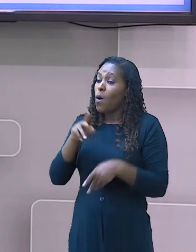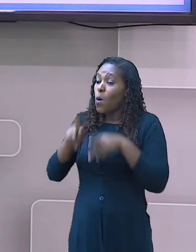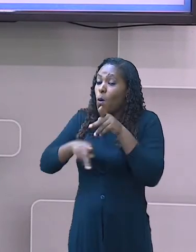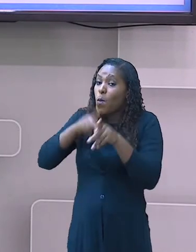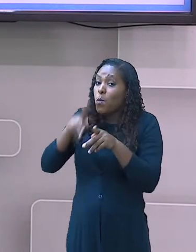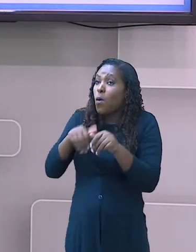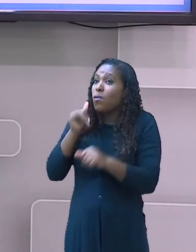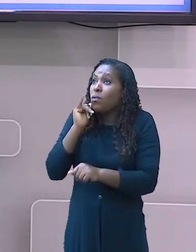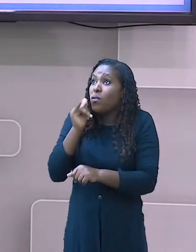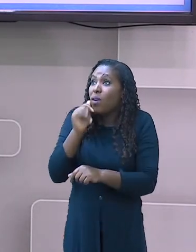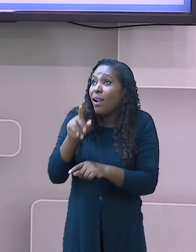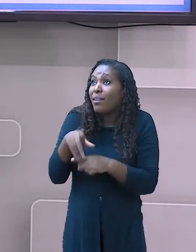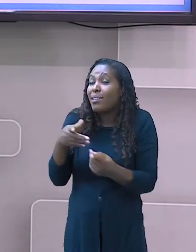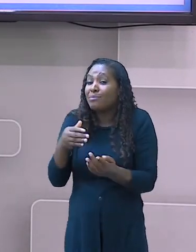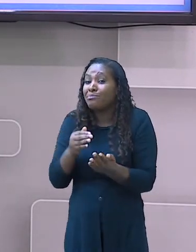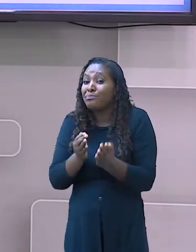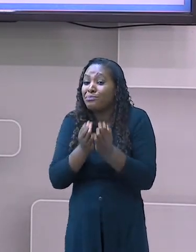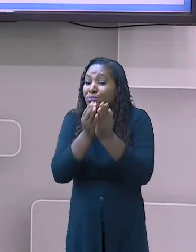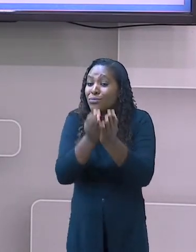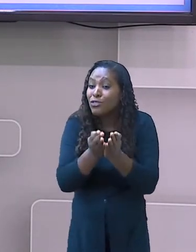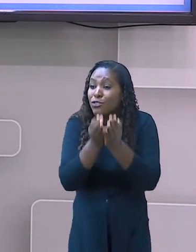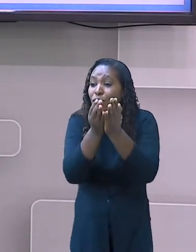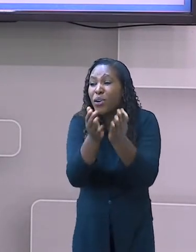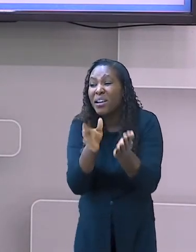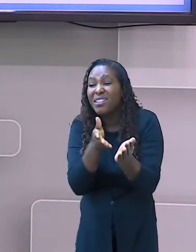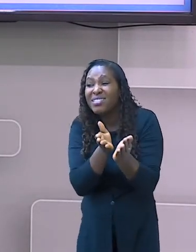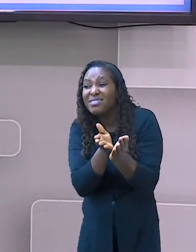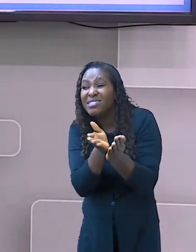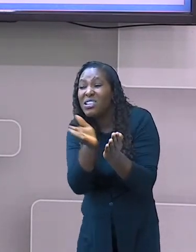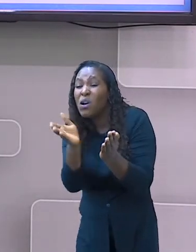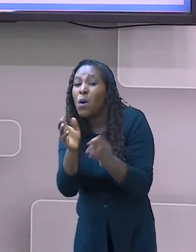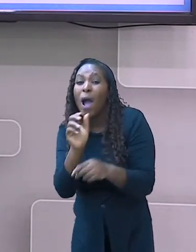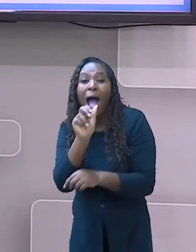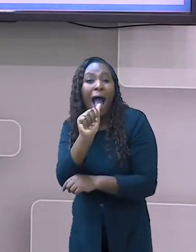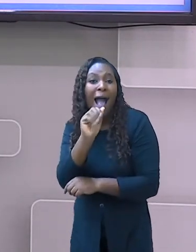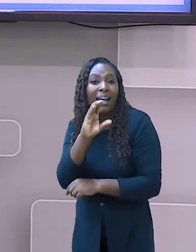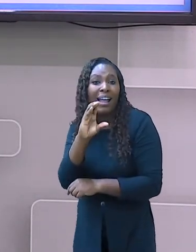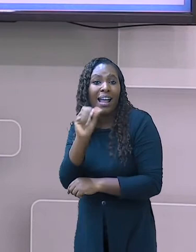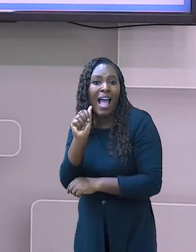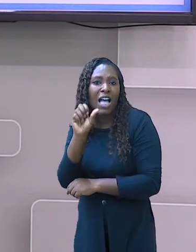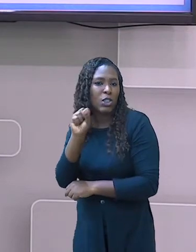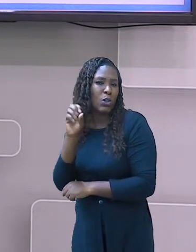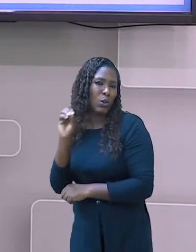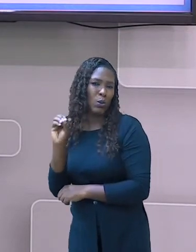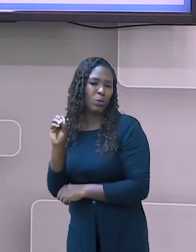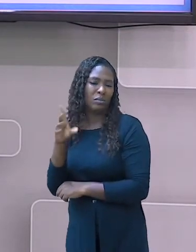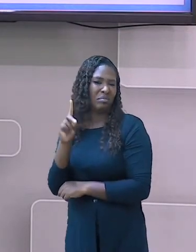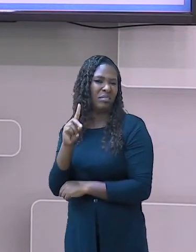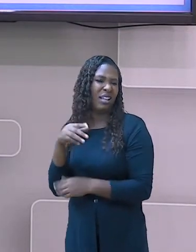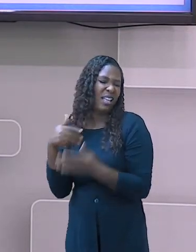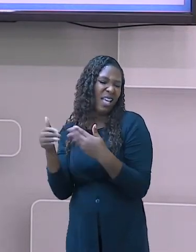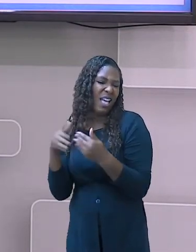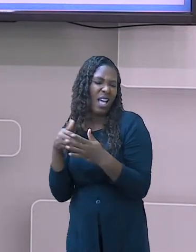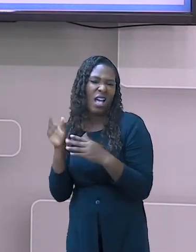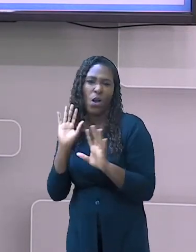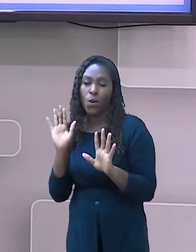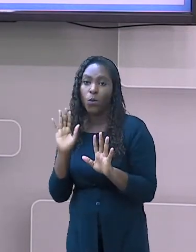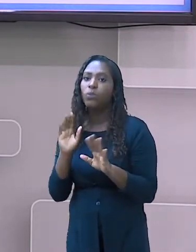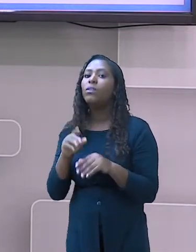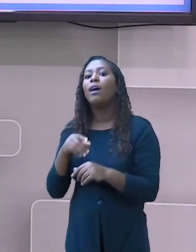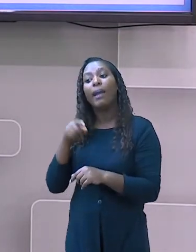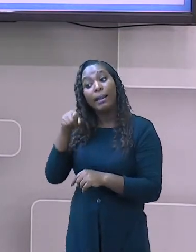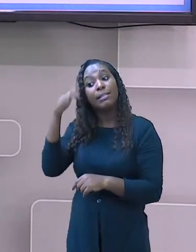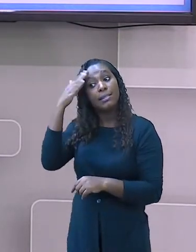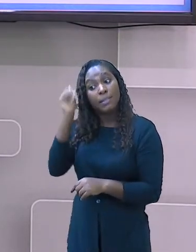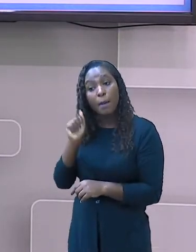quanto geográfica, favoreceu sim. Mas, trouxe consequências. E essas consequências,